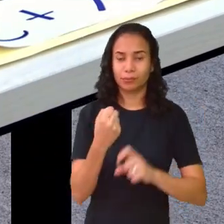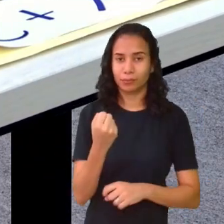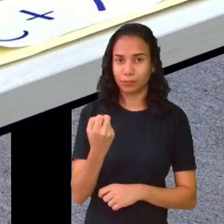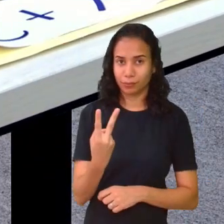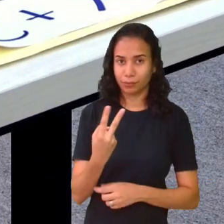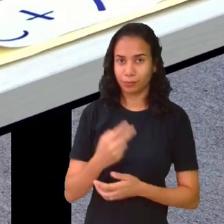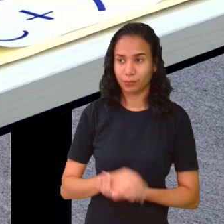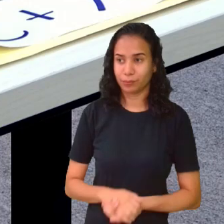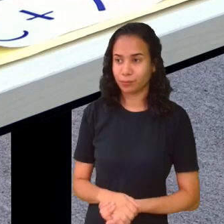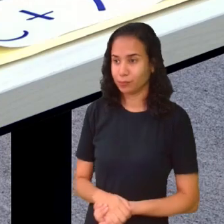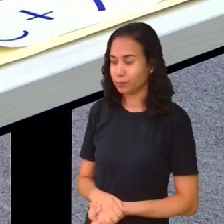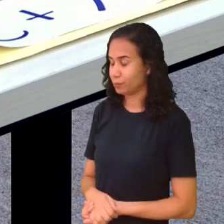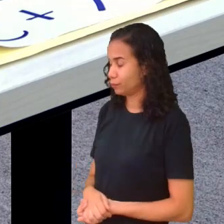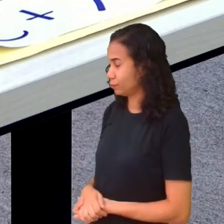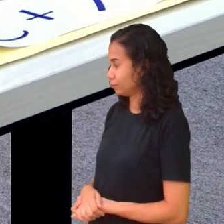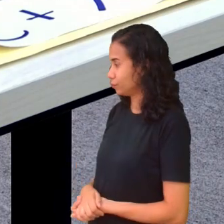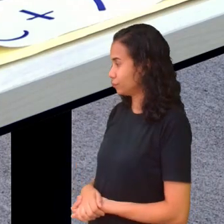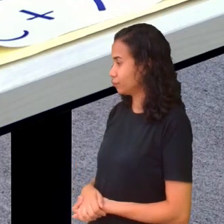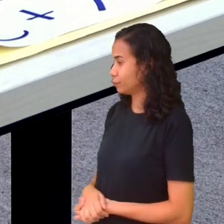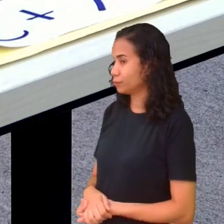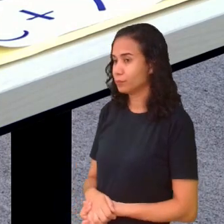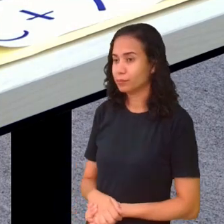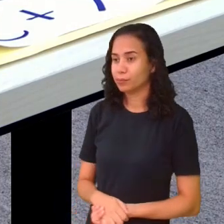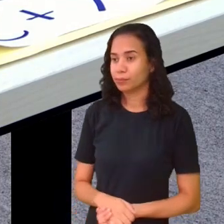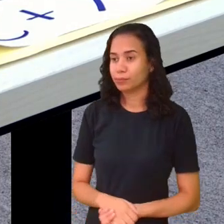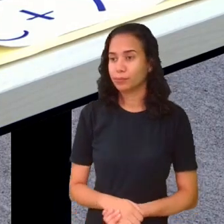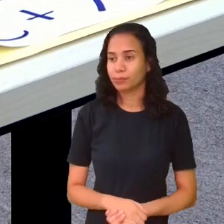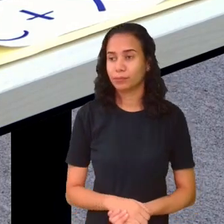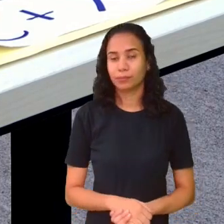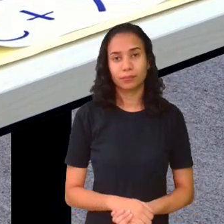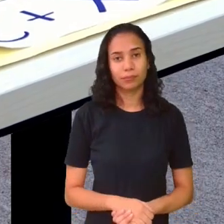mais 2. 1, 2.